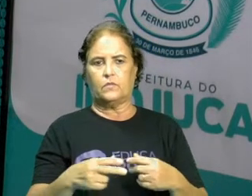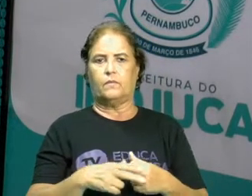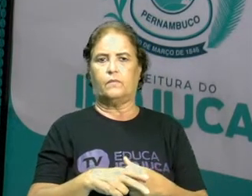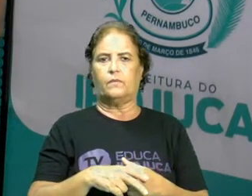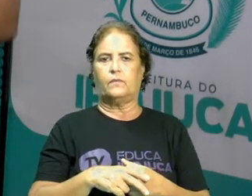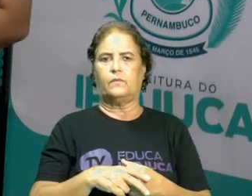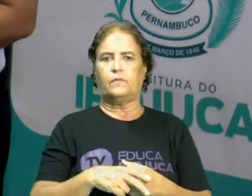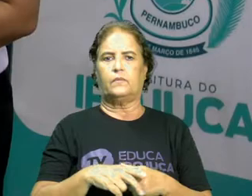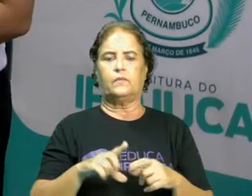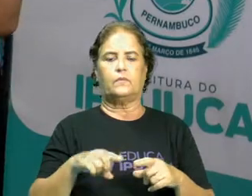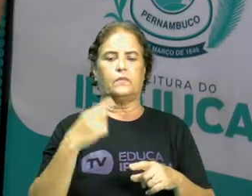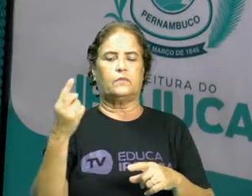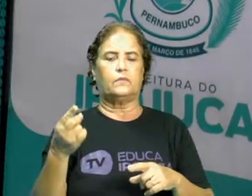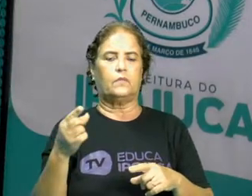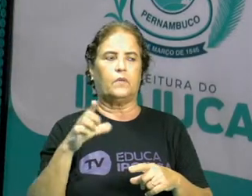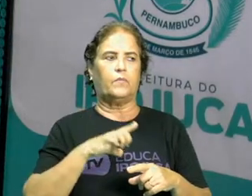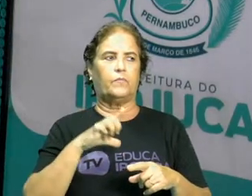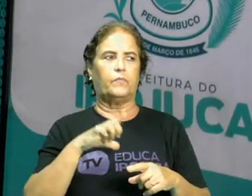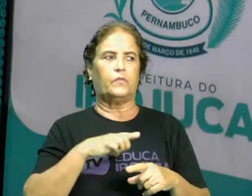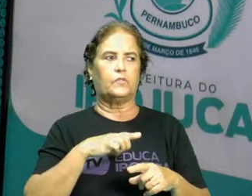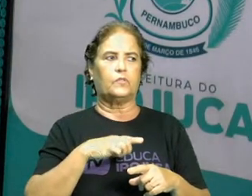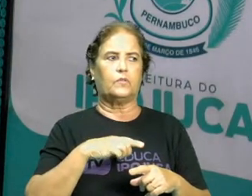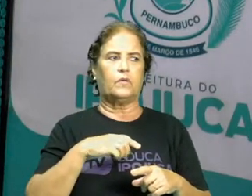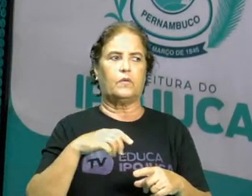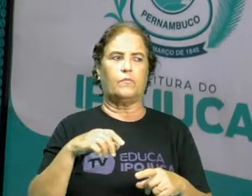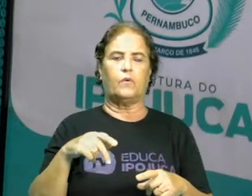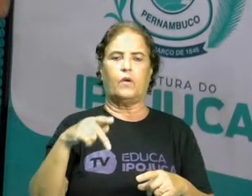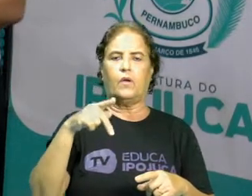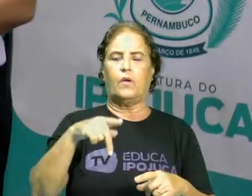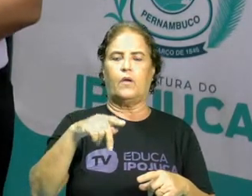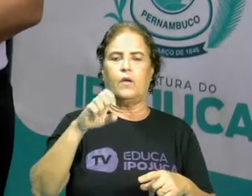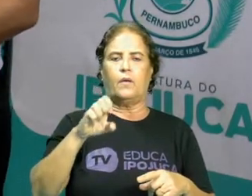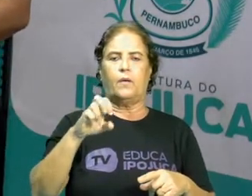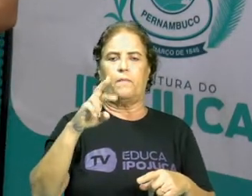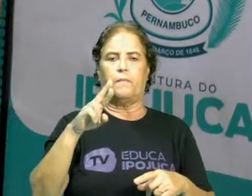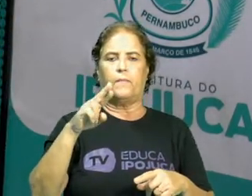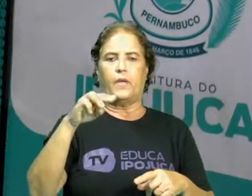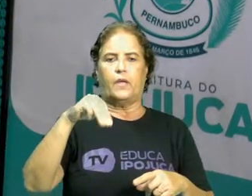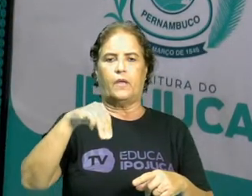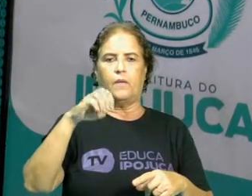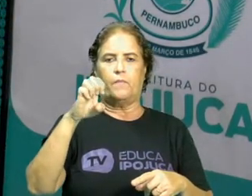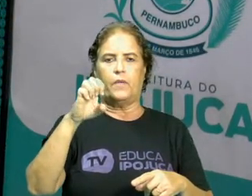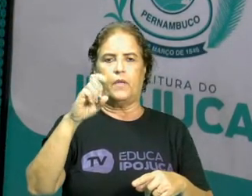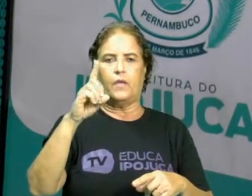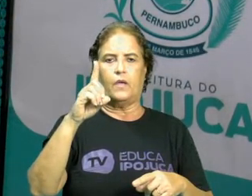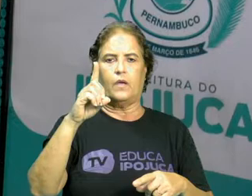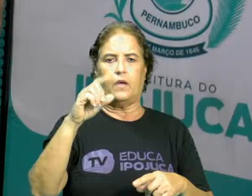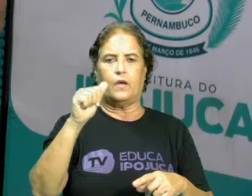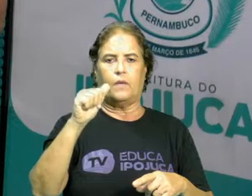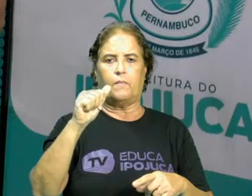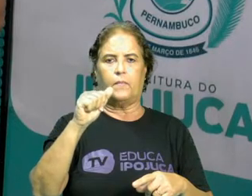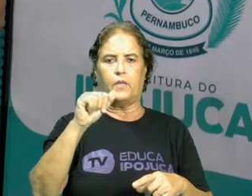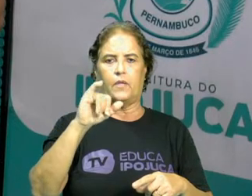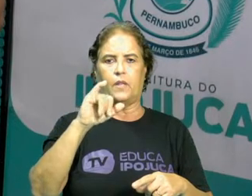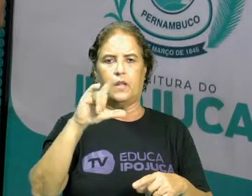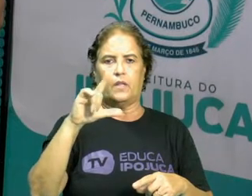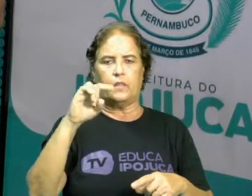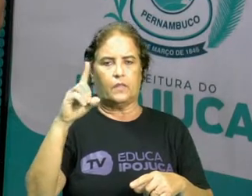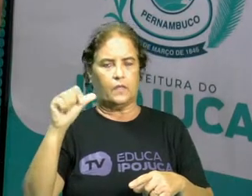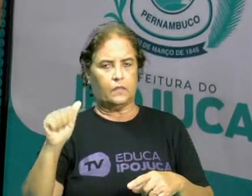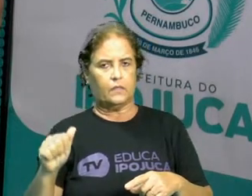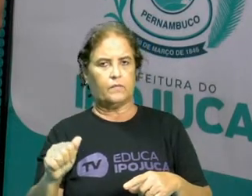Depois nós temos a permeabilidade. Ou seja, é a capacidade da matéria de